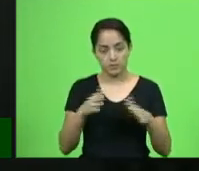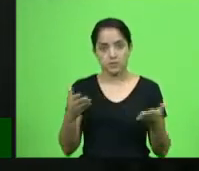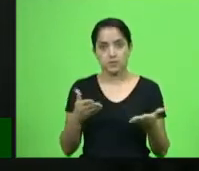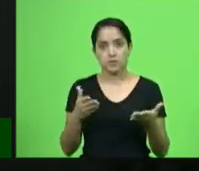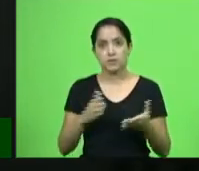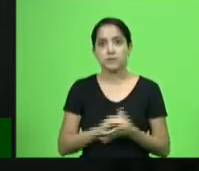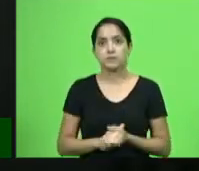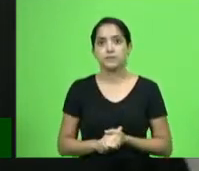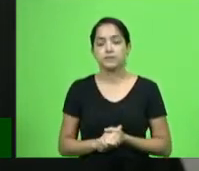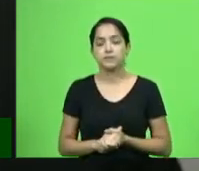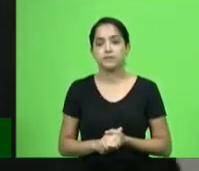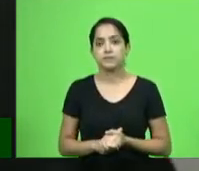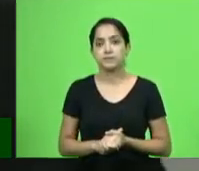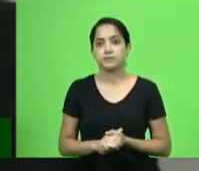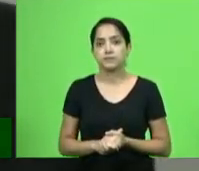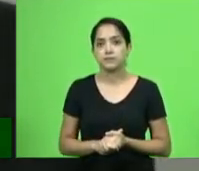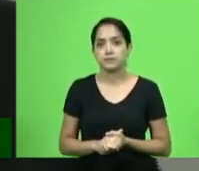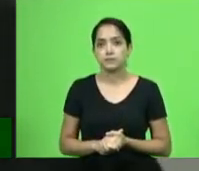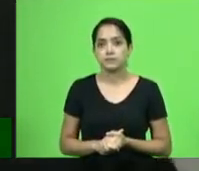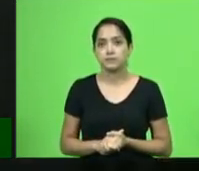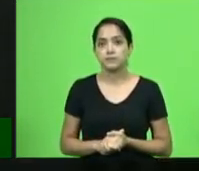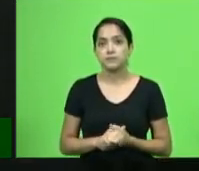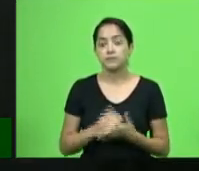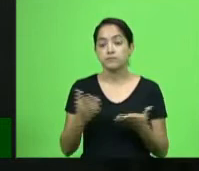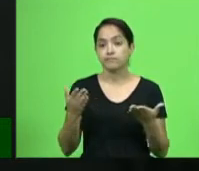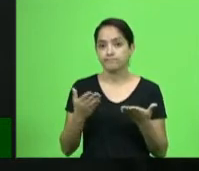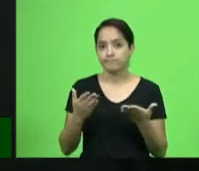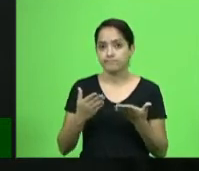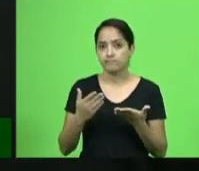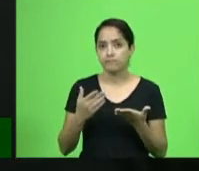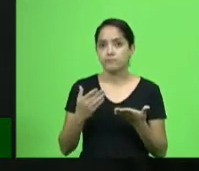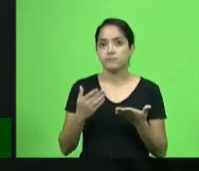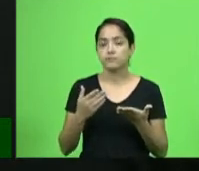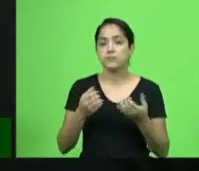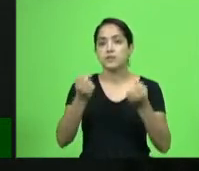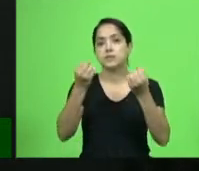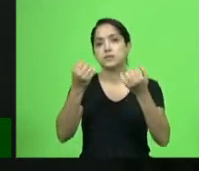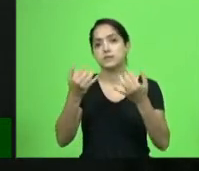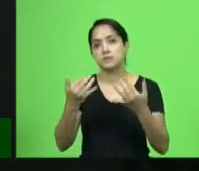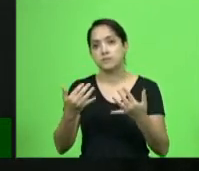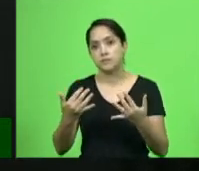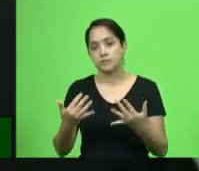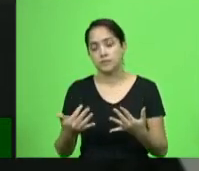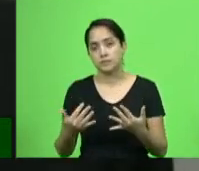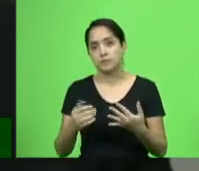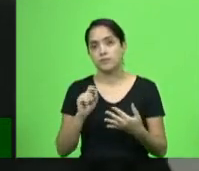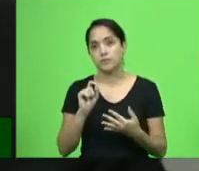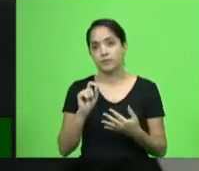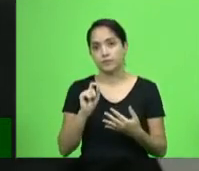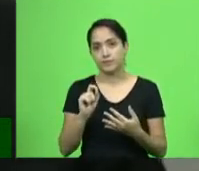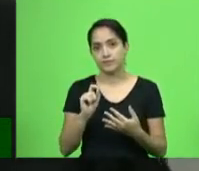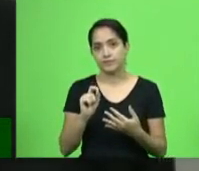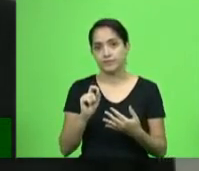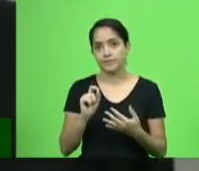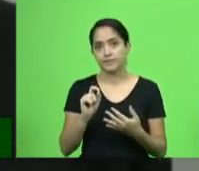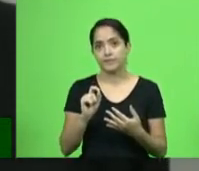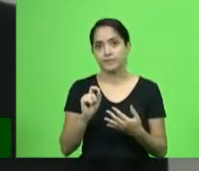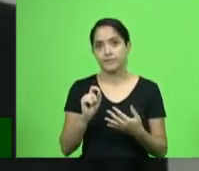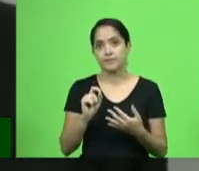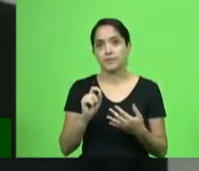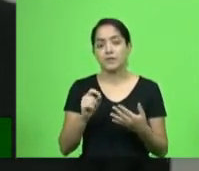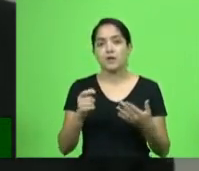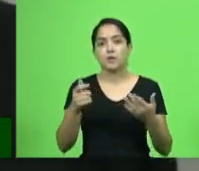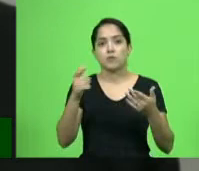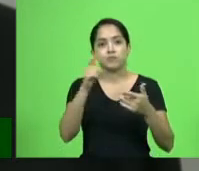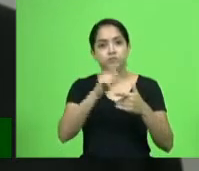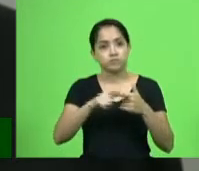momento. Presidente, o que me faz vir hoje à tribuna é a calamidade que nós